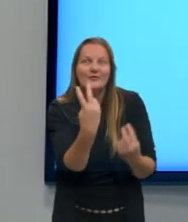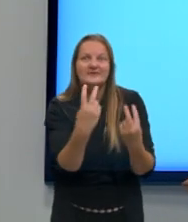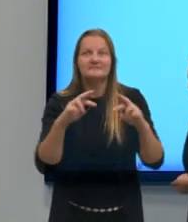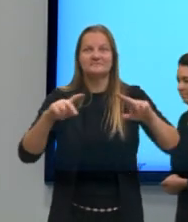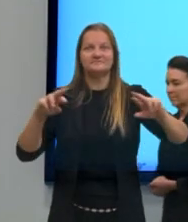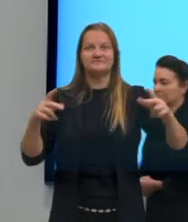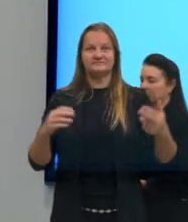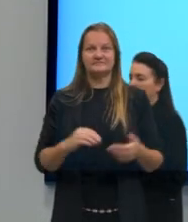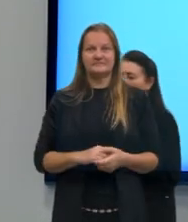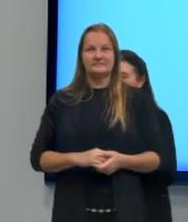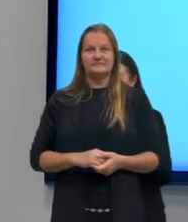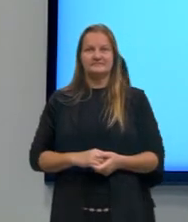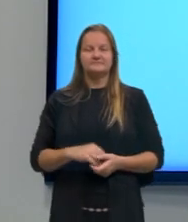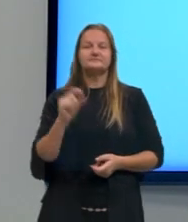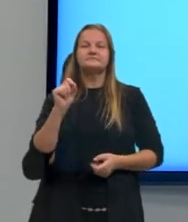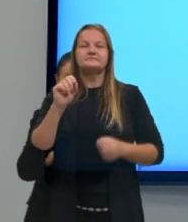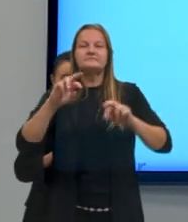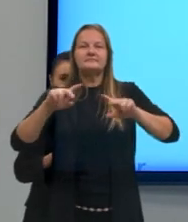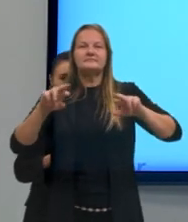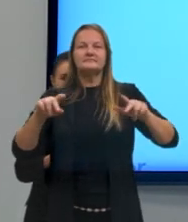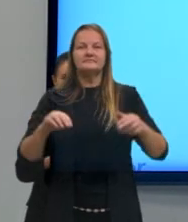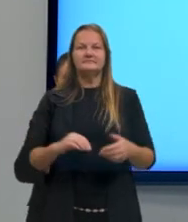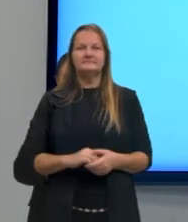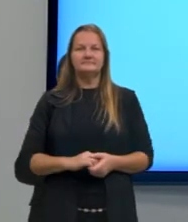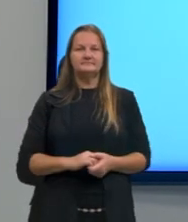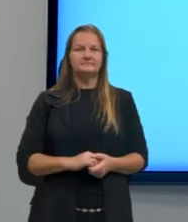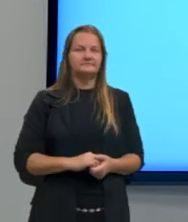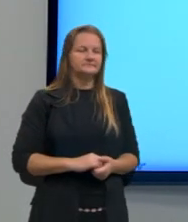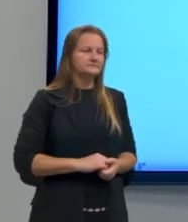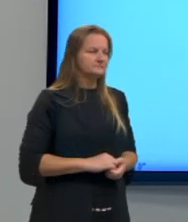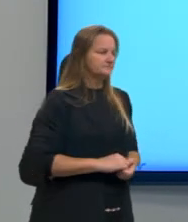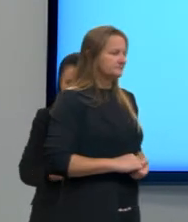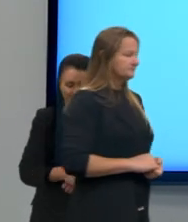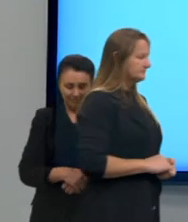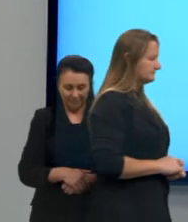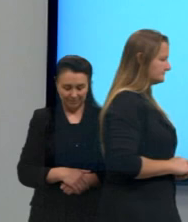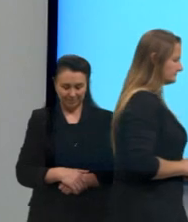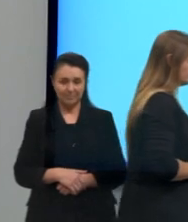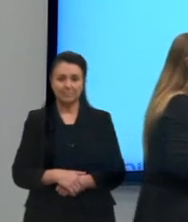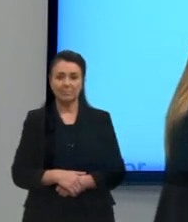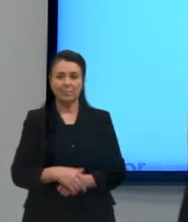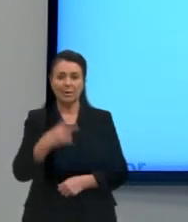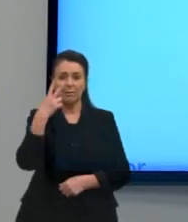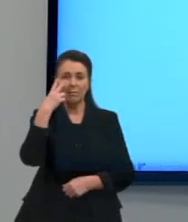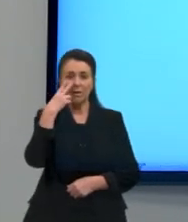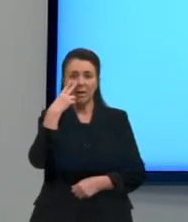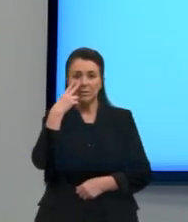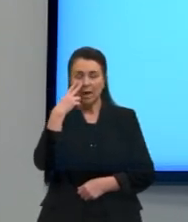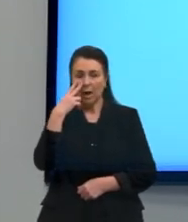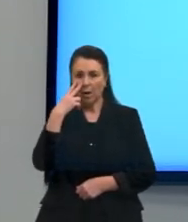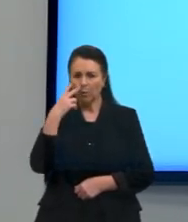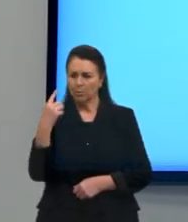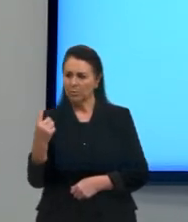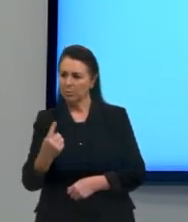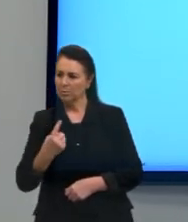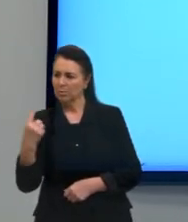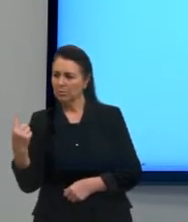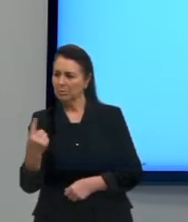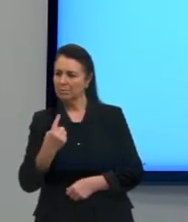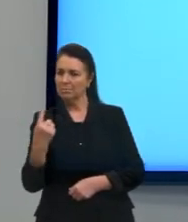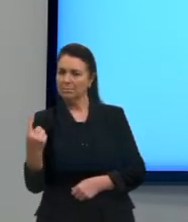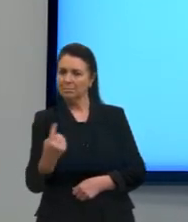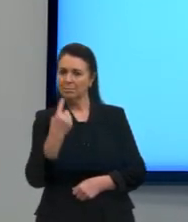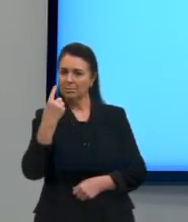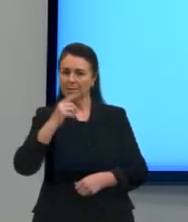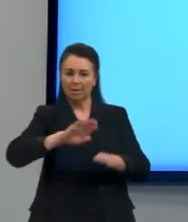arrumadinho diz o seguinte, Veja que belos movimentos elípticos fazem essas ondas, meu